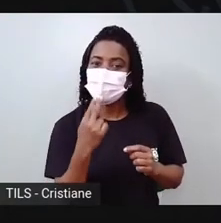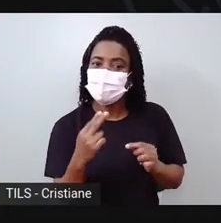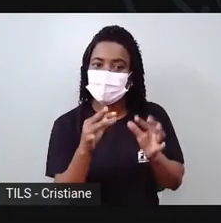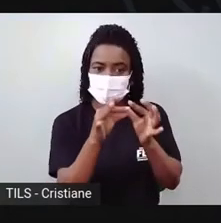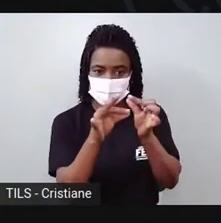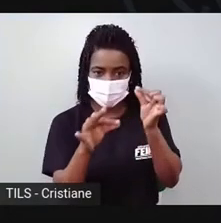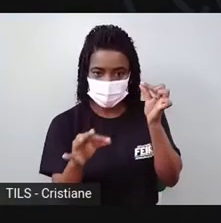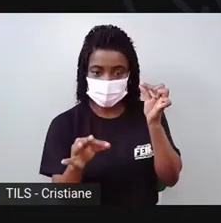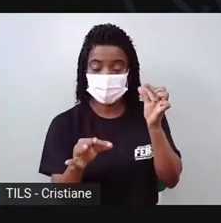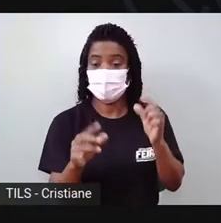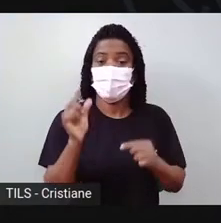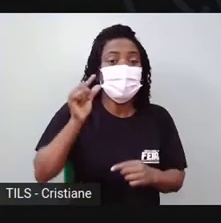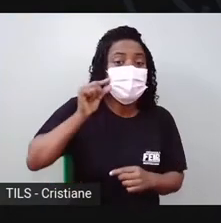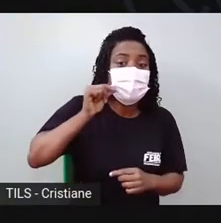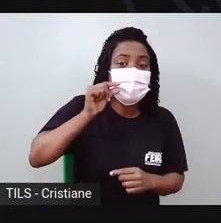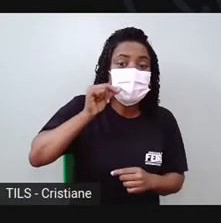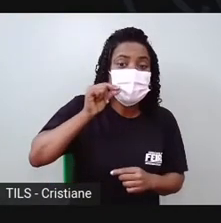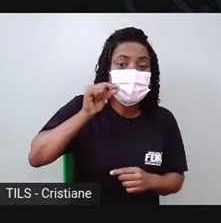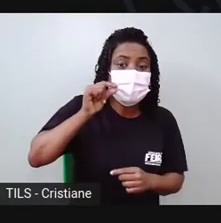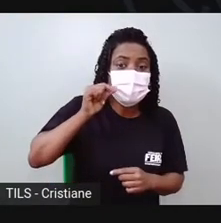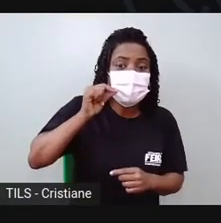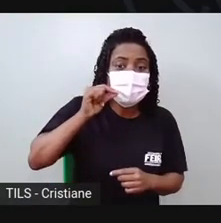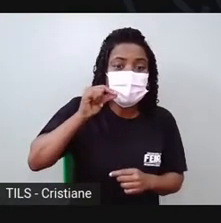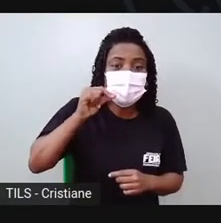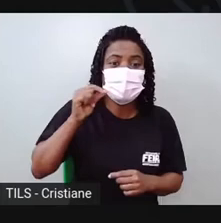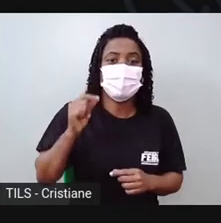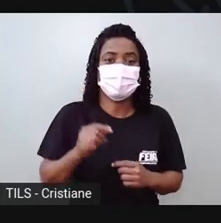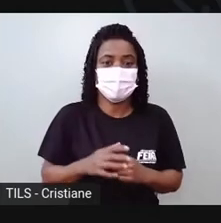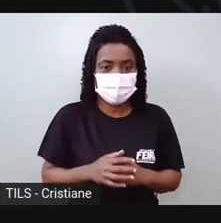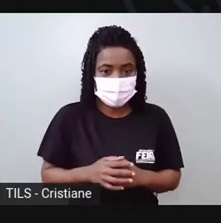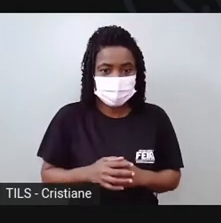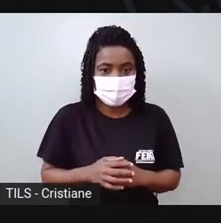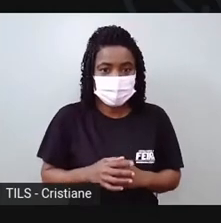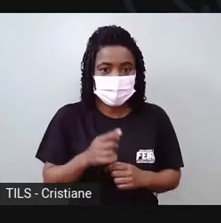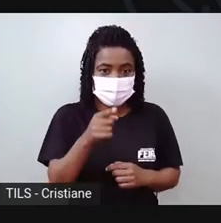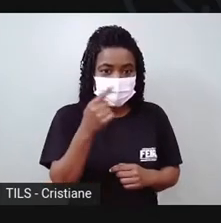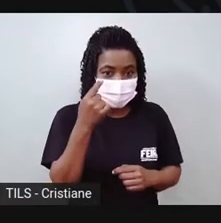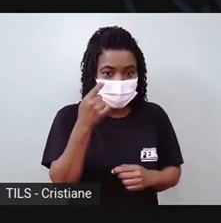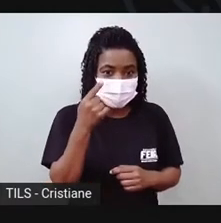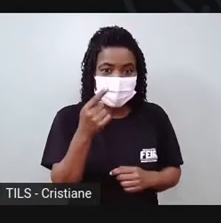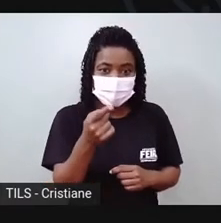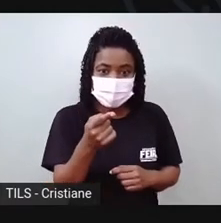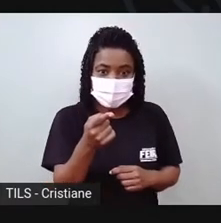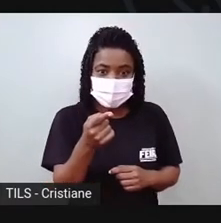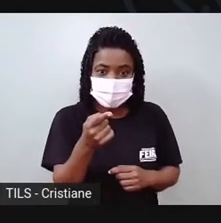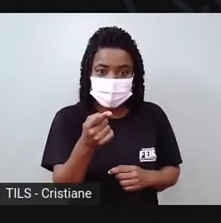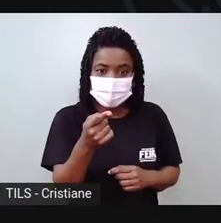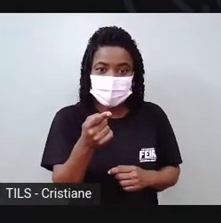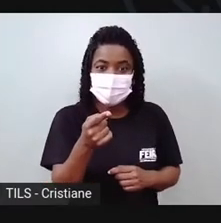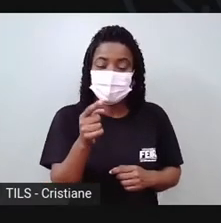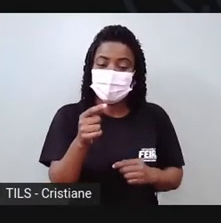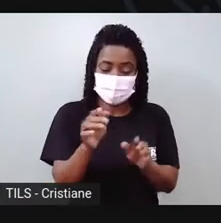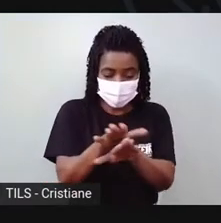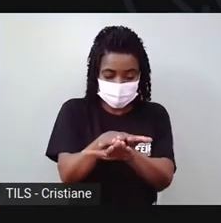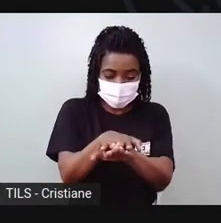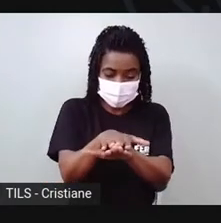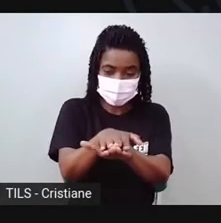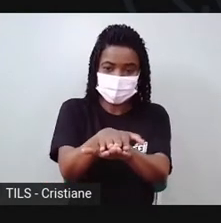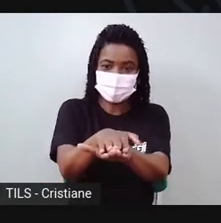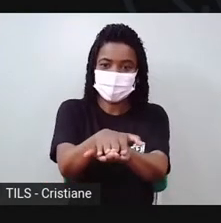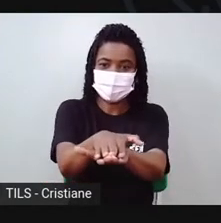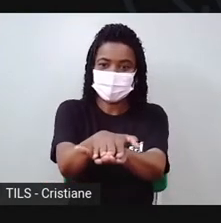lápis. Aqui mesmo, na tartaruguinha, a Pro fez com lápis. vendo, Marcou aqui com lápis.